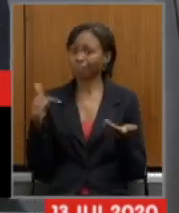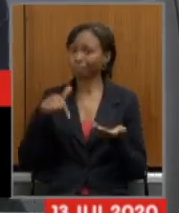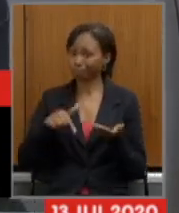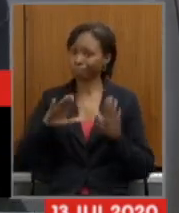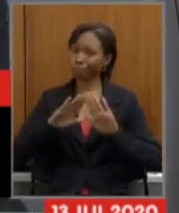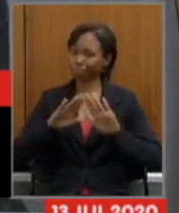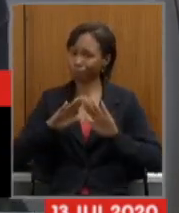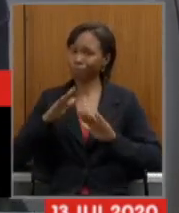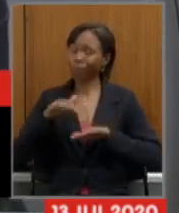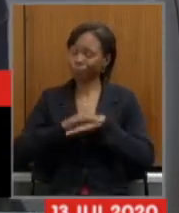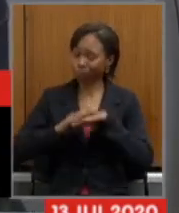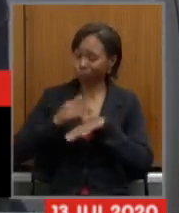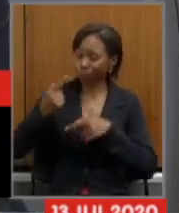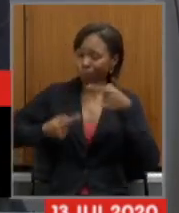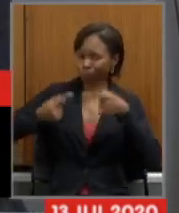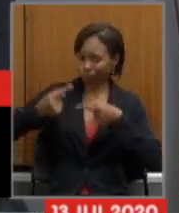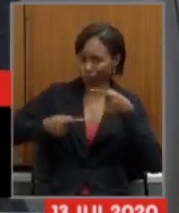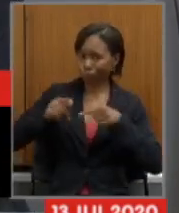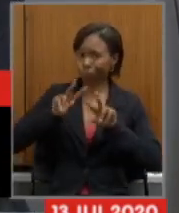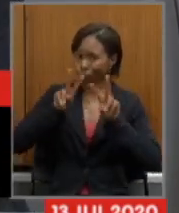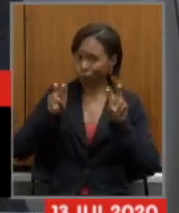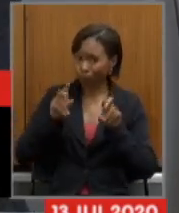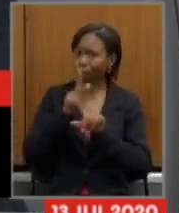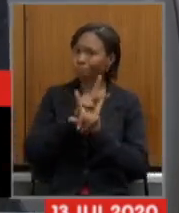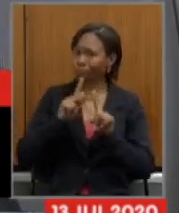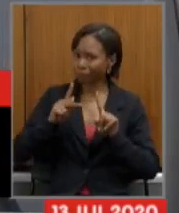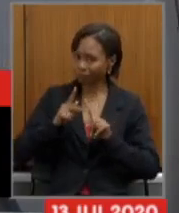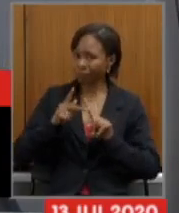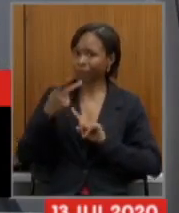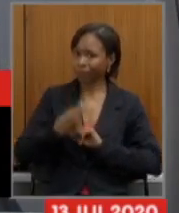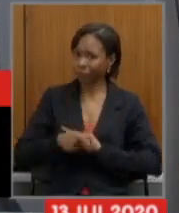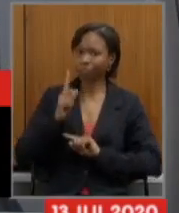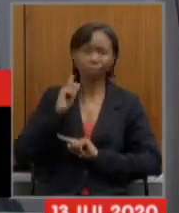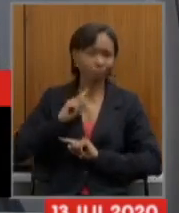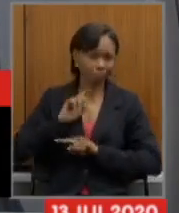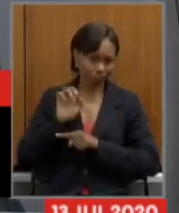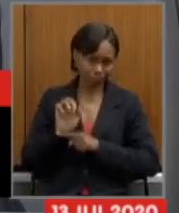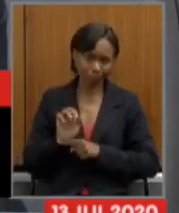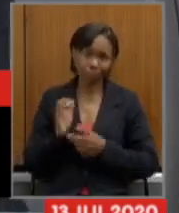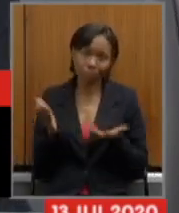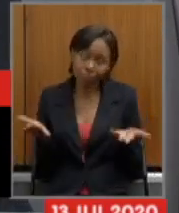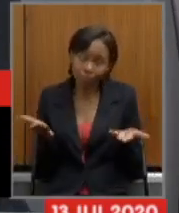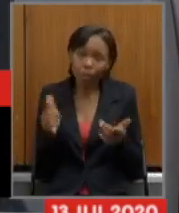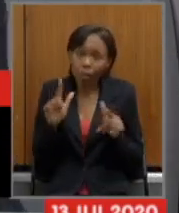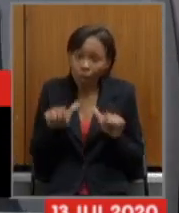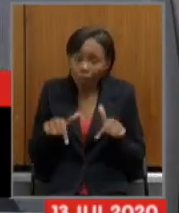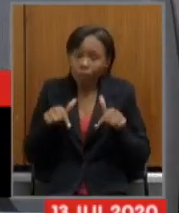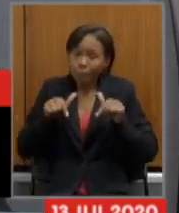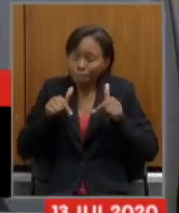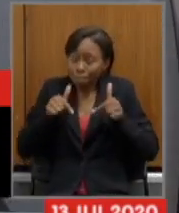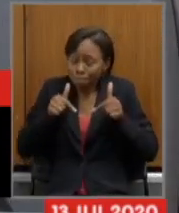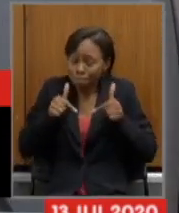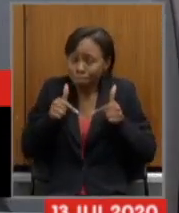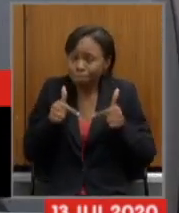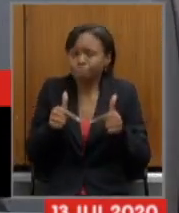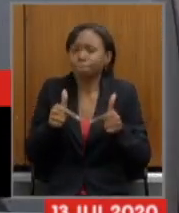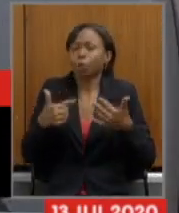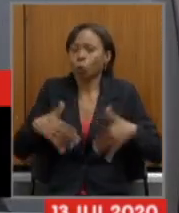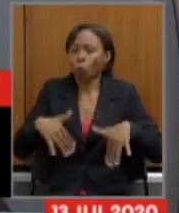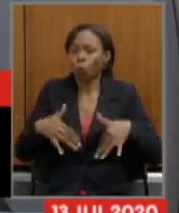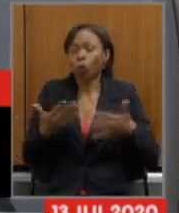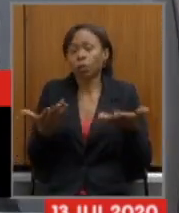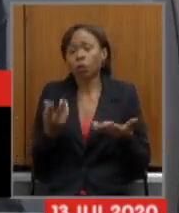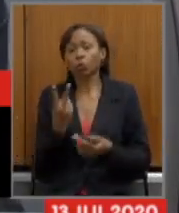justamente sobre previdência do nosso estado então é um trabalho hercúleo e parabenizo aqui aos dois